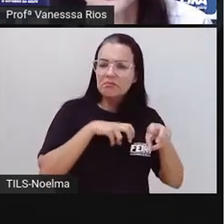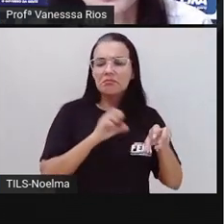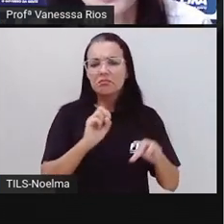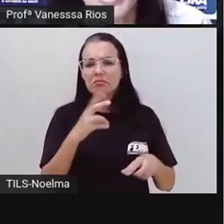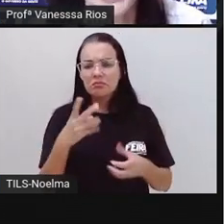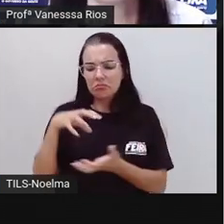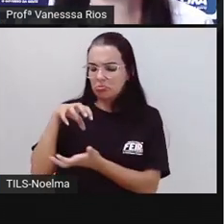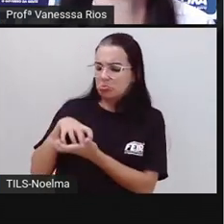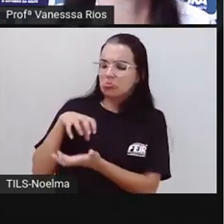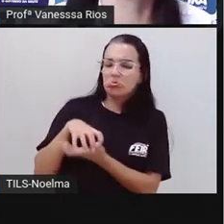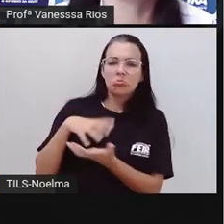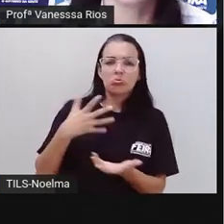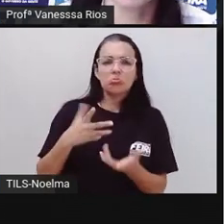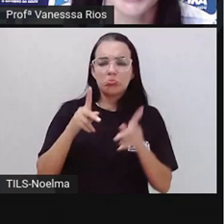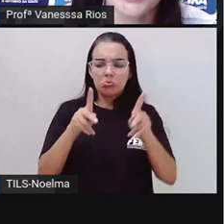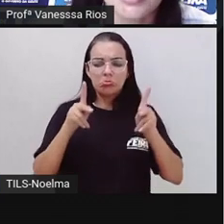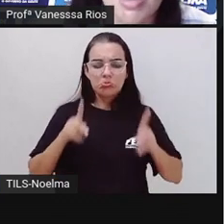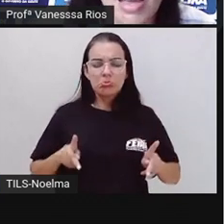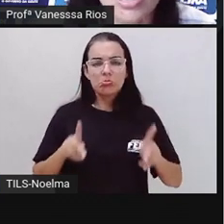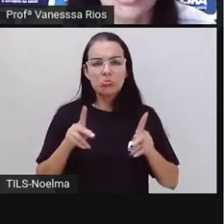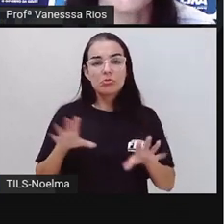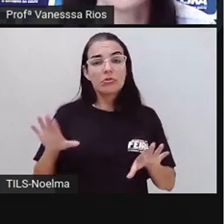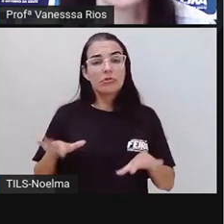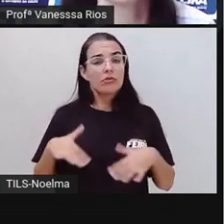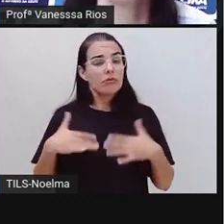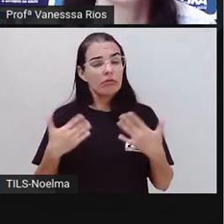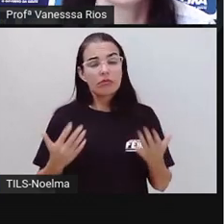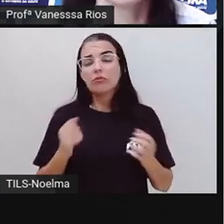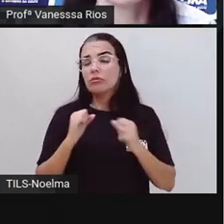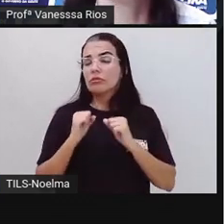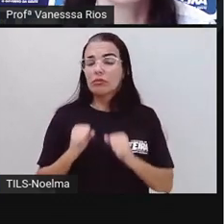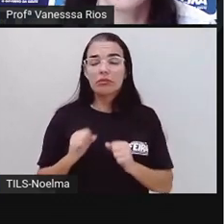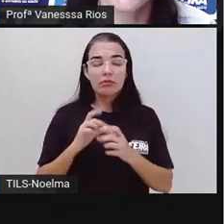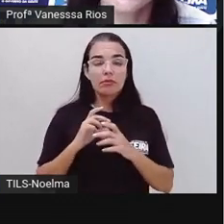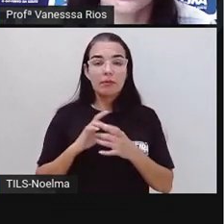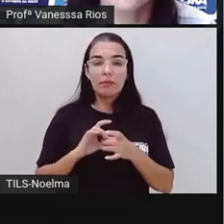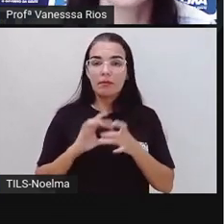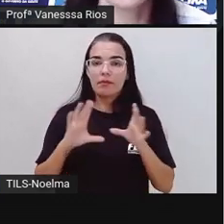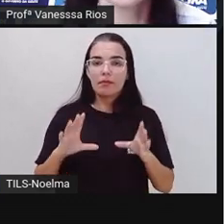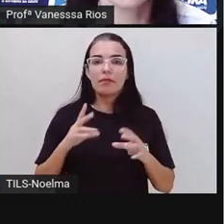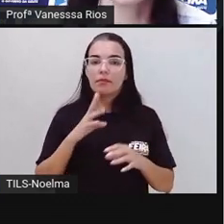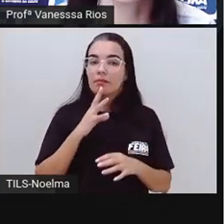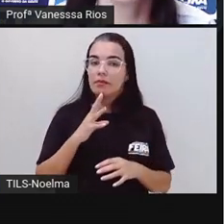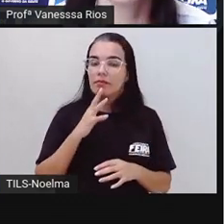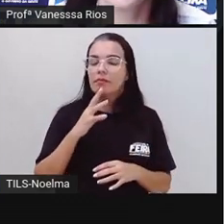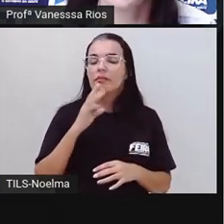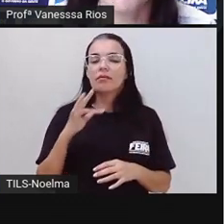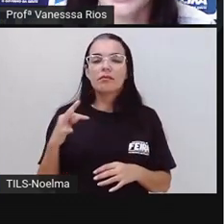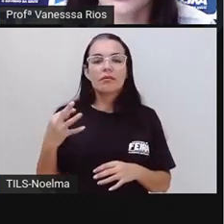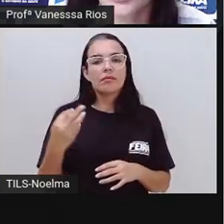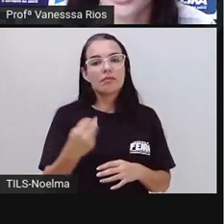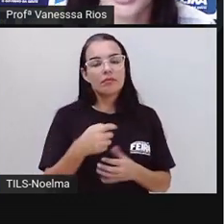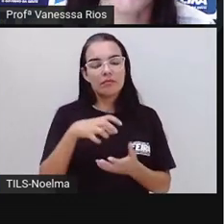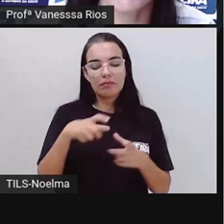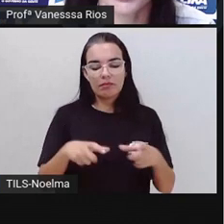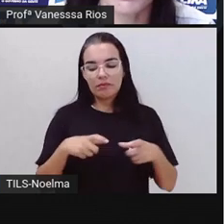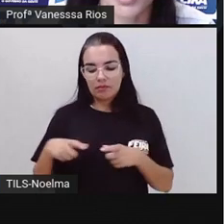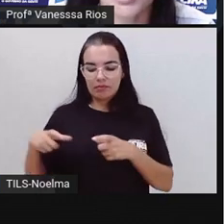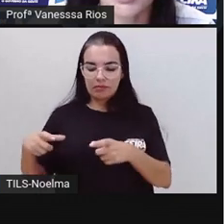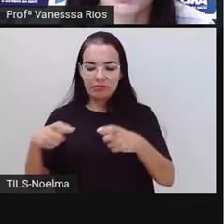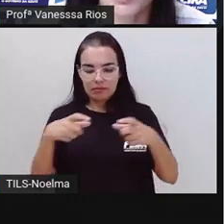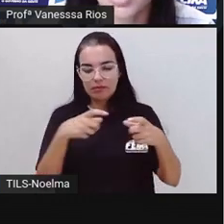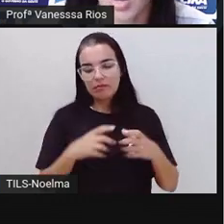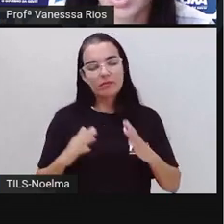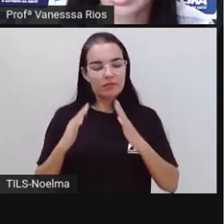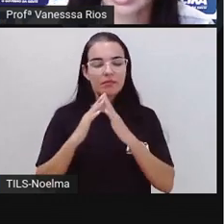moram nos povoados, que moram na sede também. Então é muito importante conhecermos o espaço geográfico que